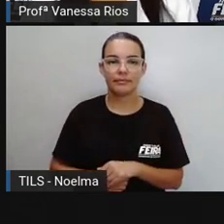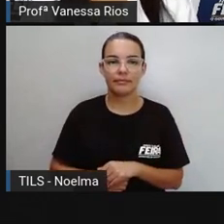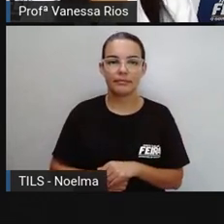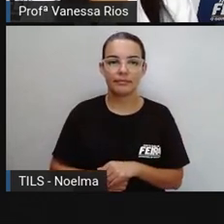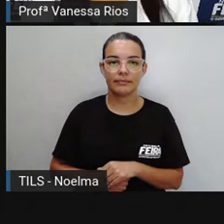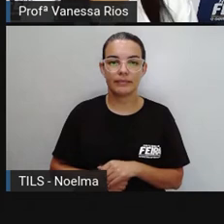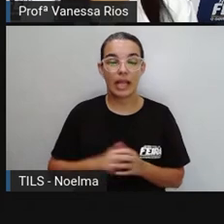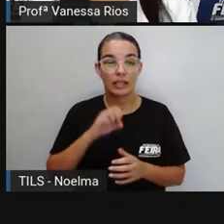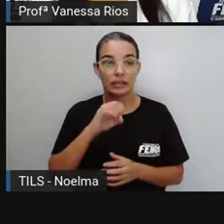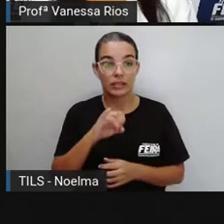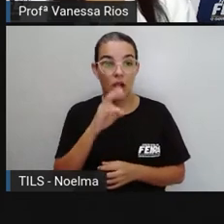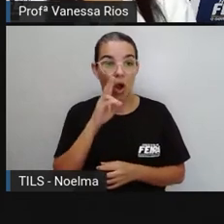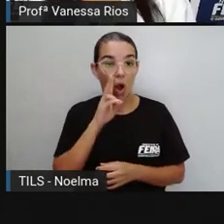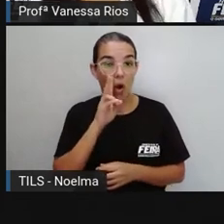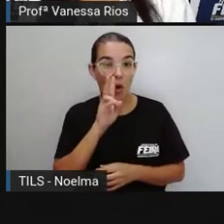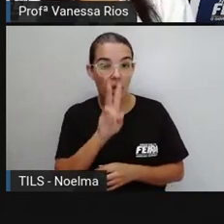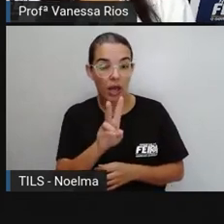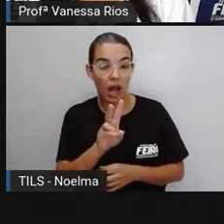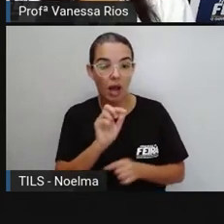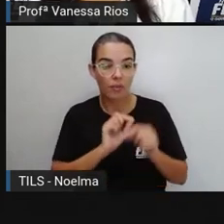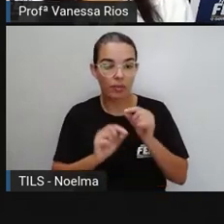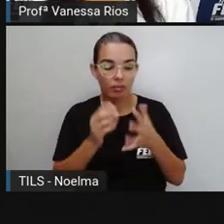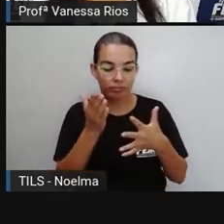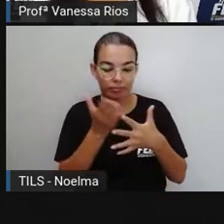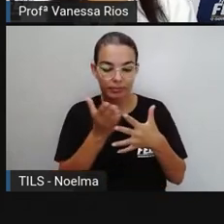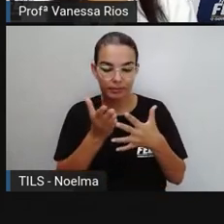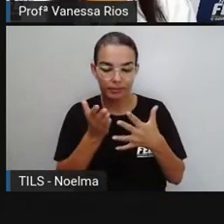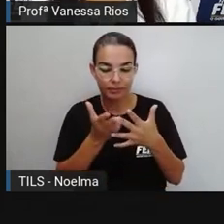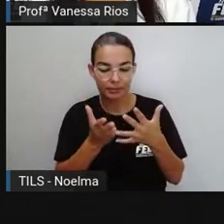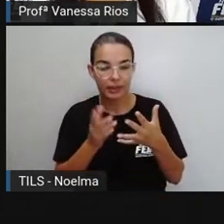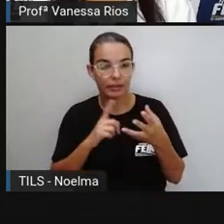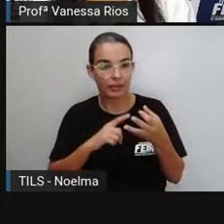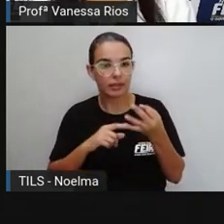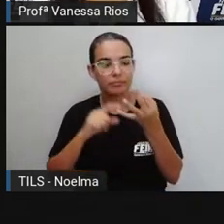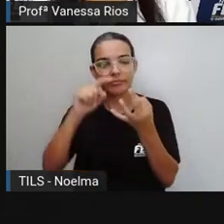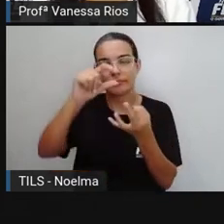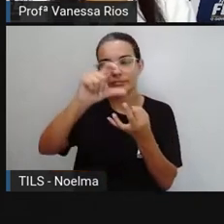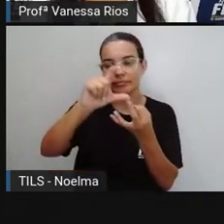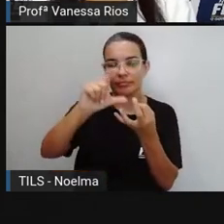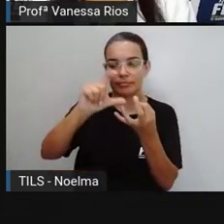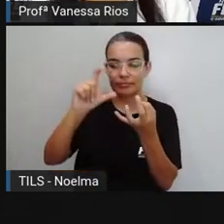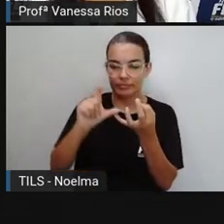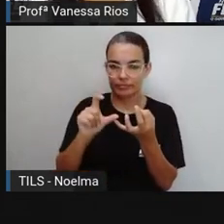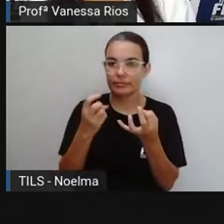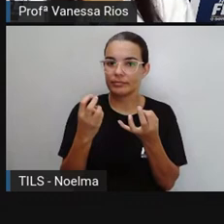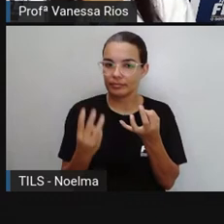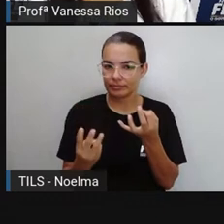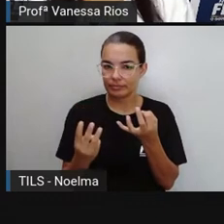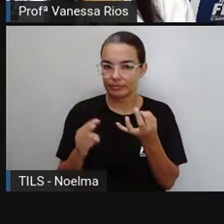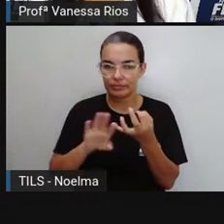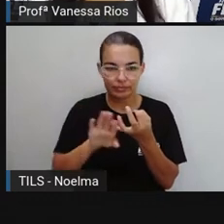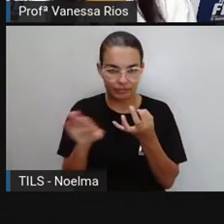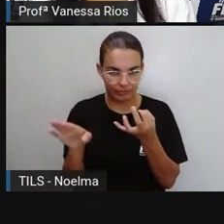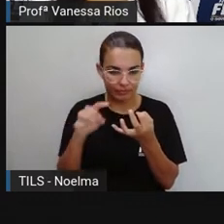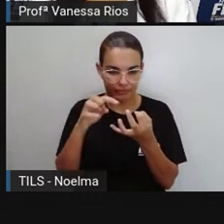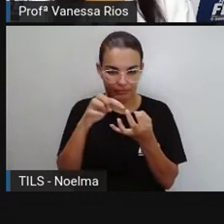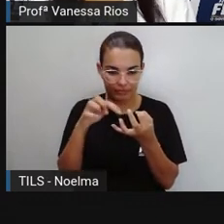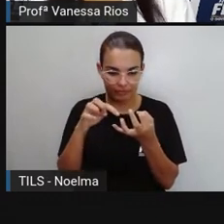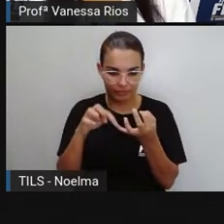E se a gente observar a separação das sílabas, a gente percebe que lâmpada tem aí três sílabas.